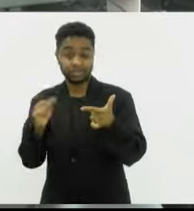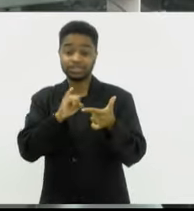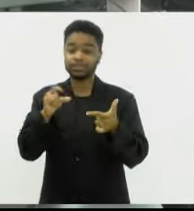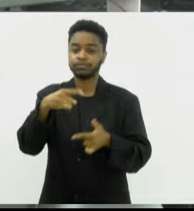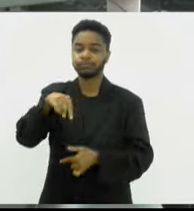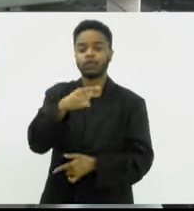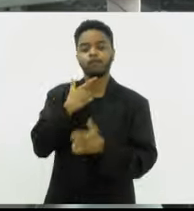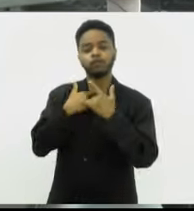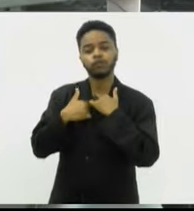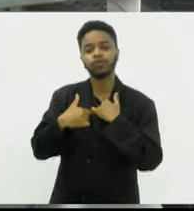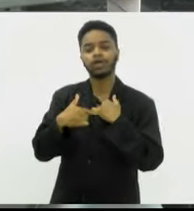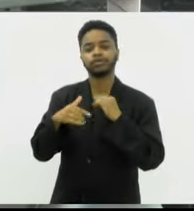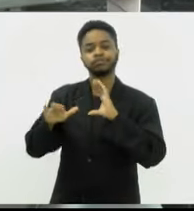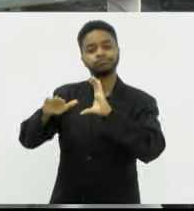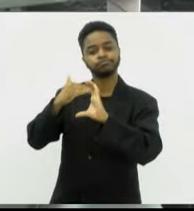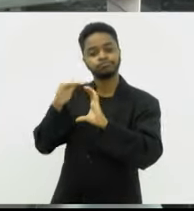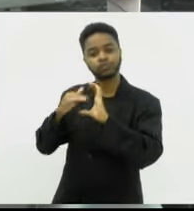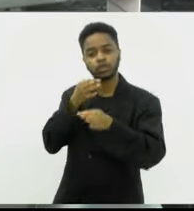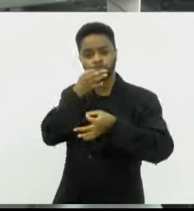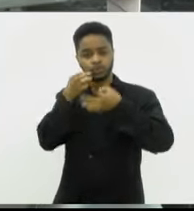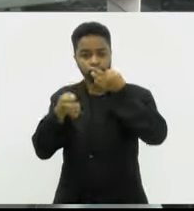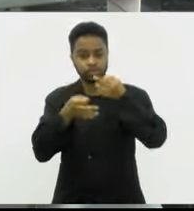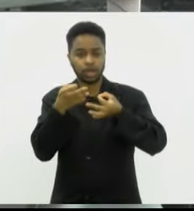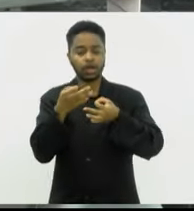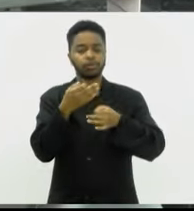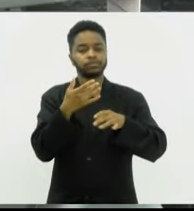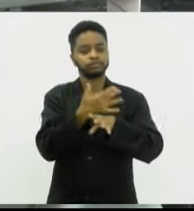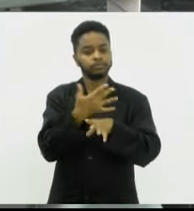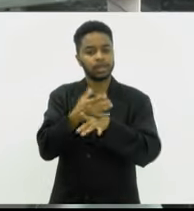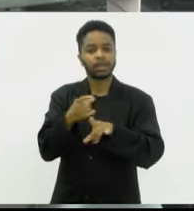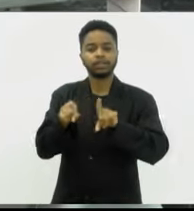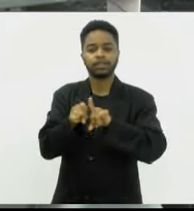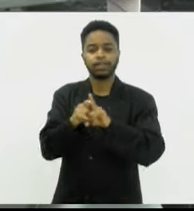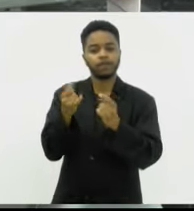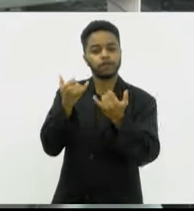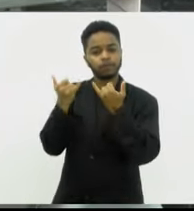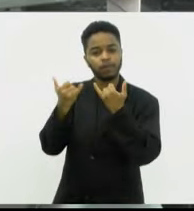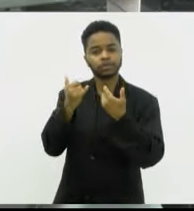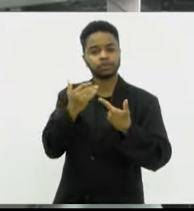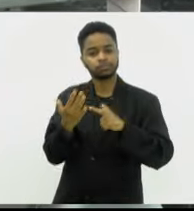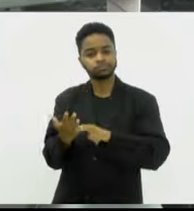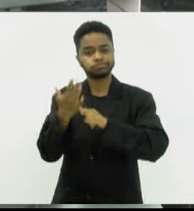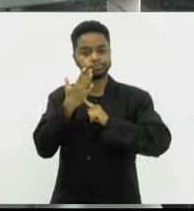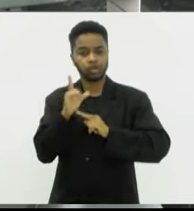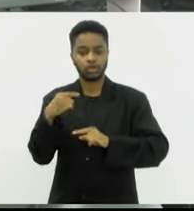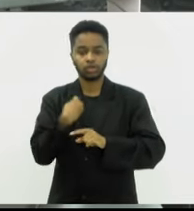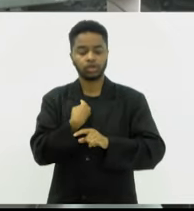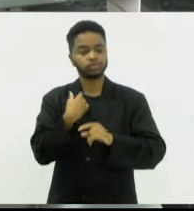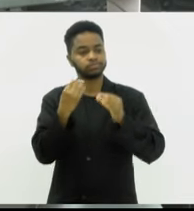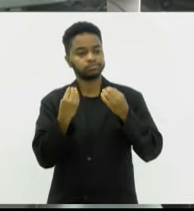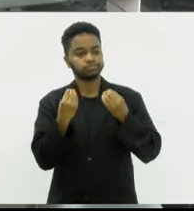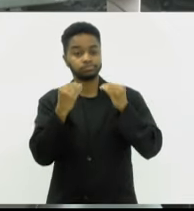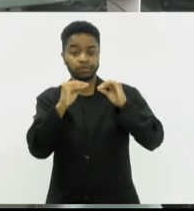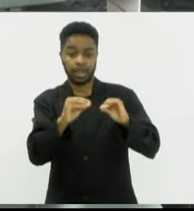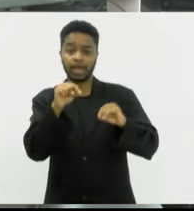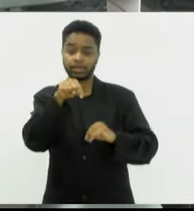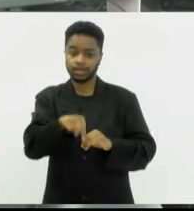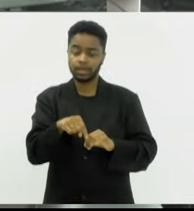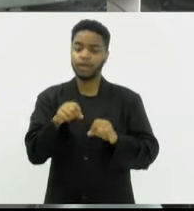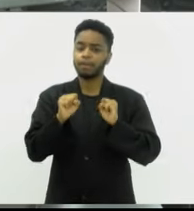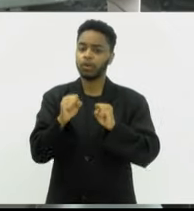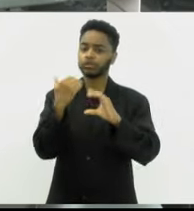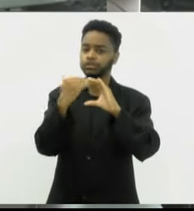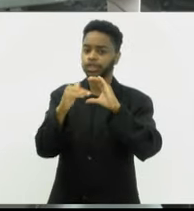enviar as sugestões da sua cidade, quer mandar alguma notícia para a gente exibir aqui no nosso jornal, manda um e-mail tvalerge